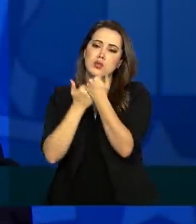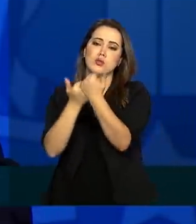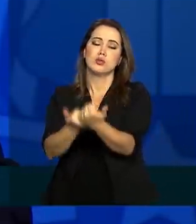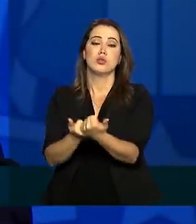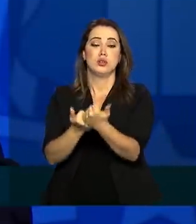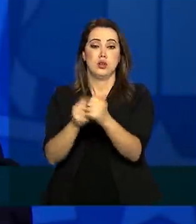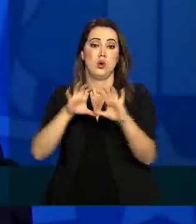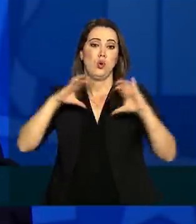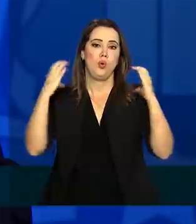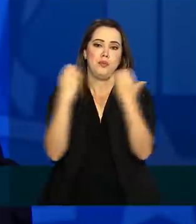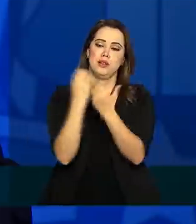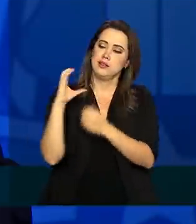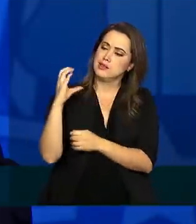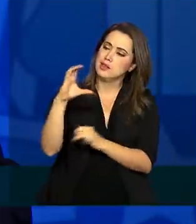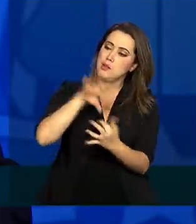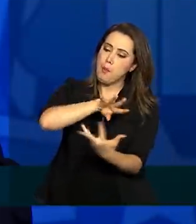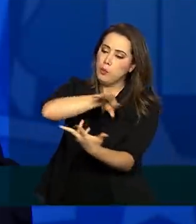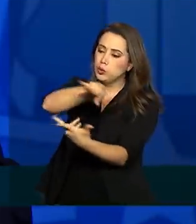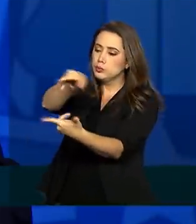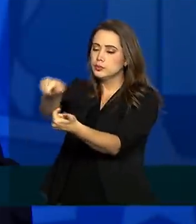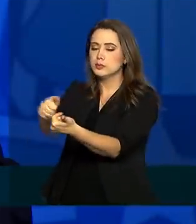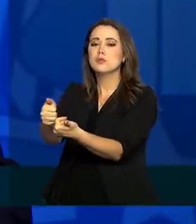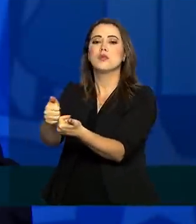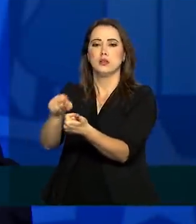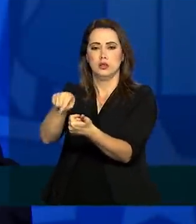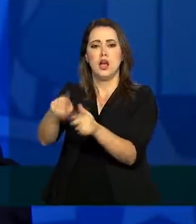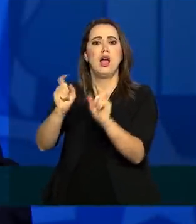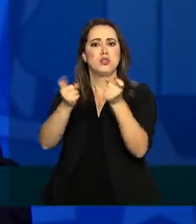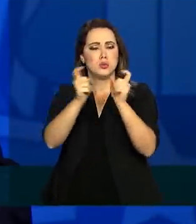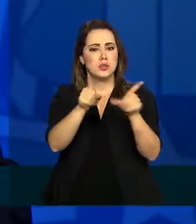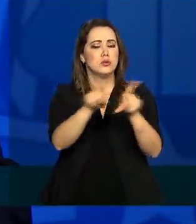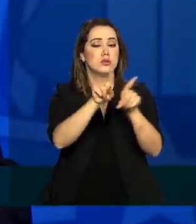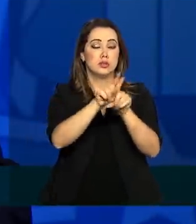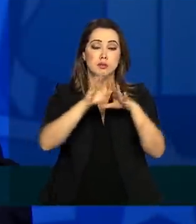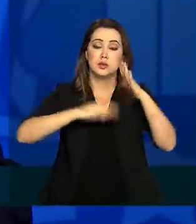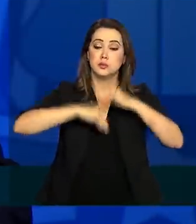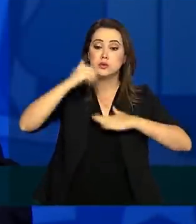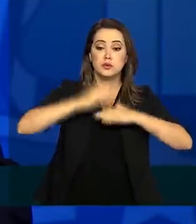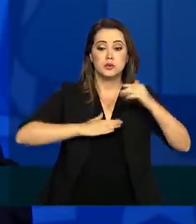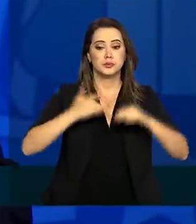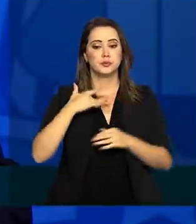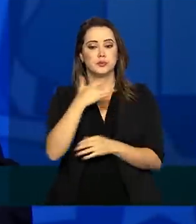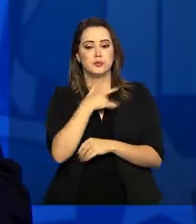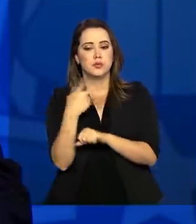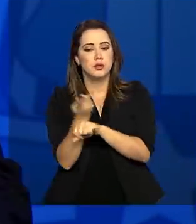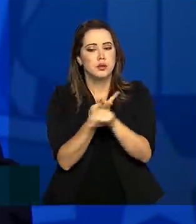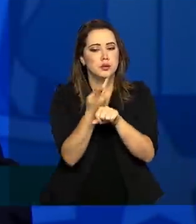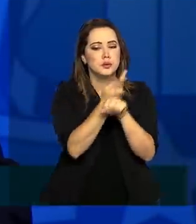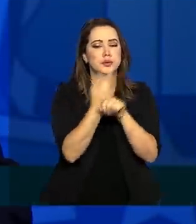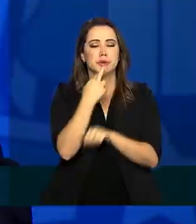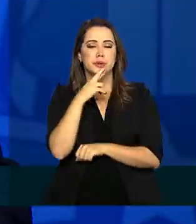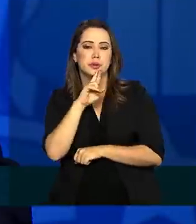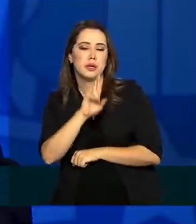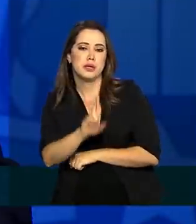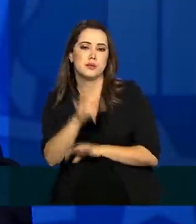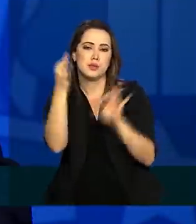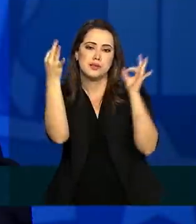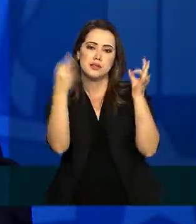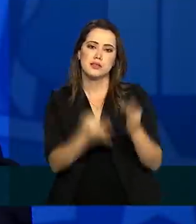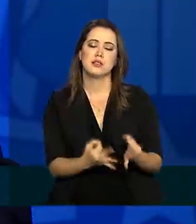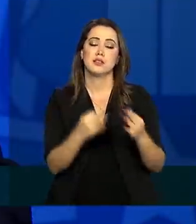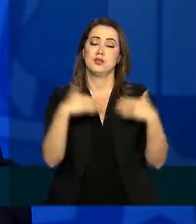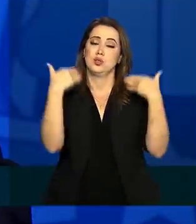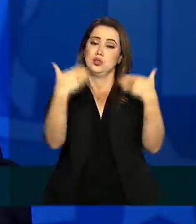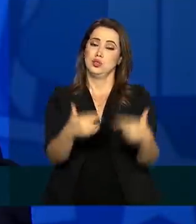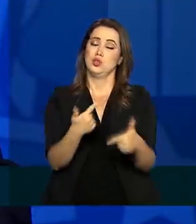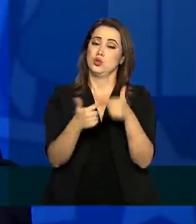comunidade científica internacional, gestores e profissionais de saúde, na busca de soluções adequadas para o